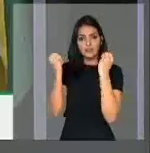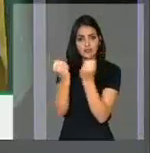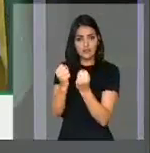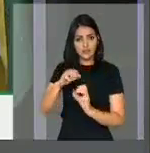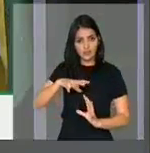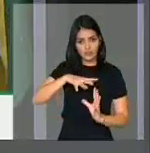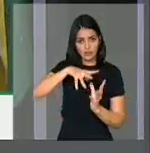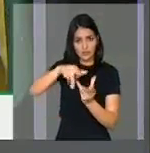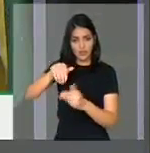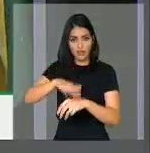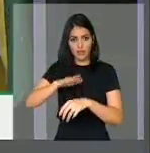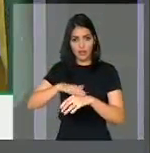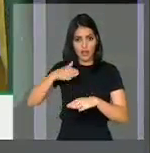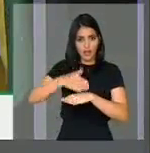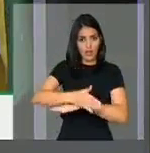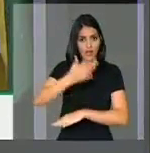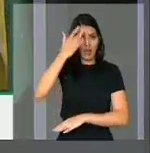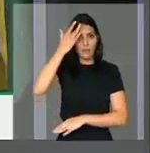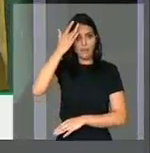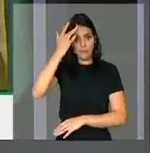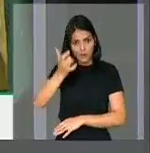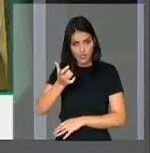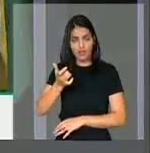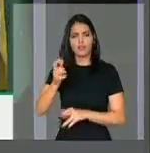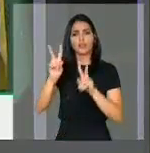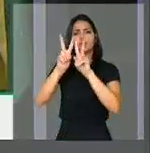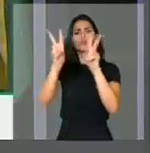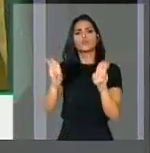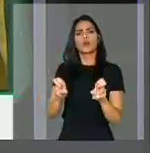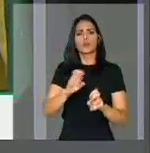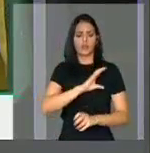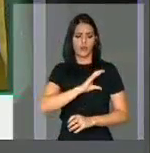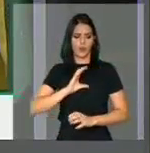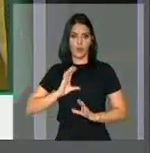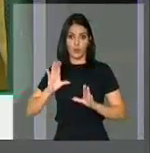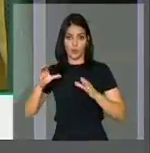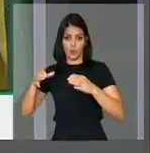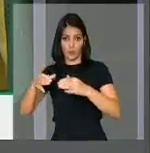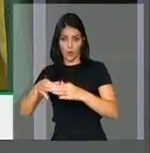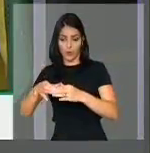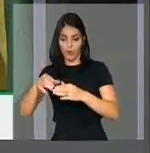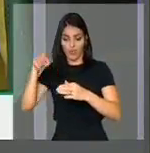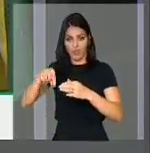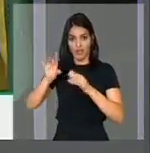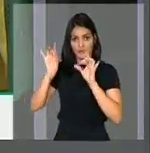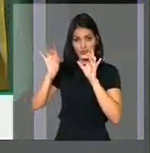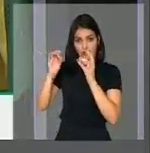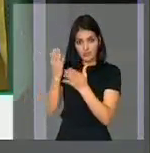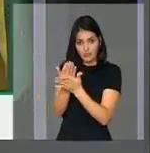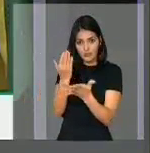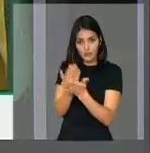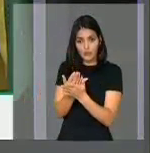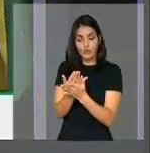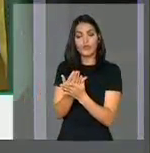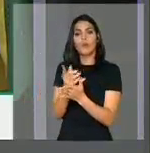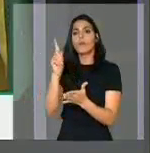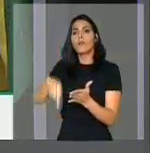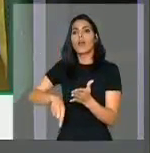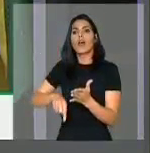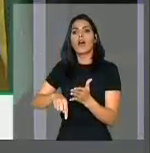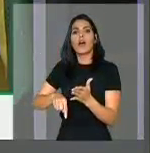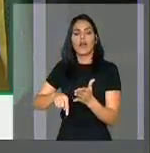que nós teremos amanhã a respeito da Comissão Especial de Estudo pela Unificação